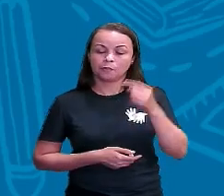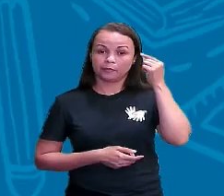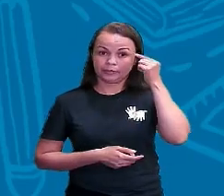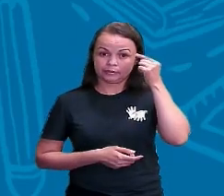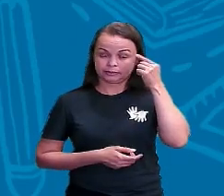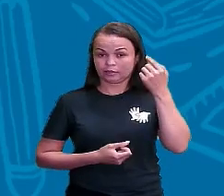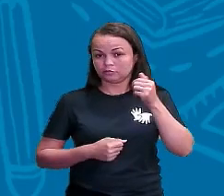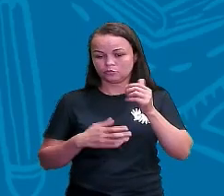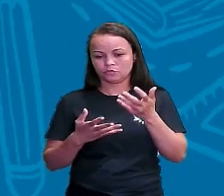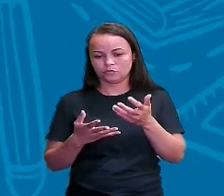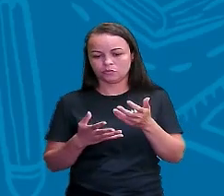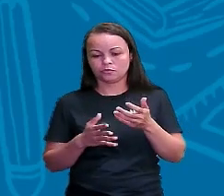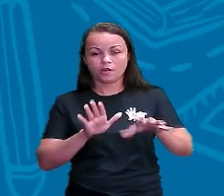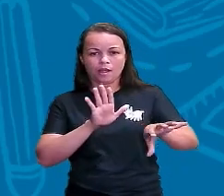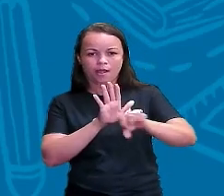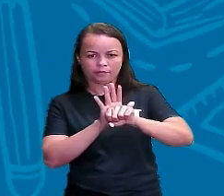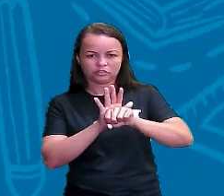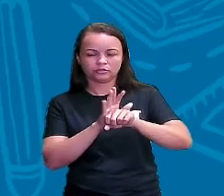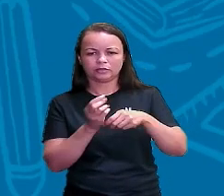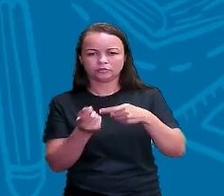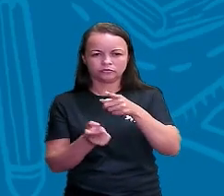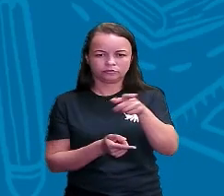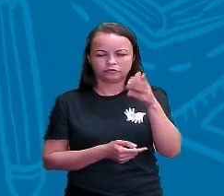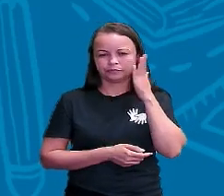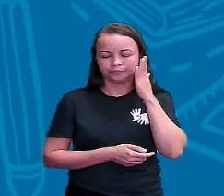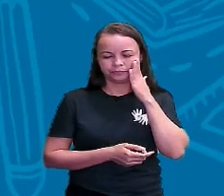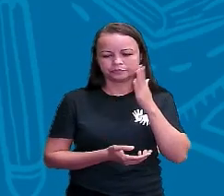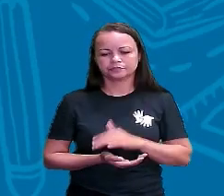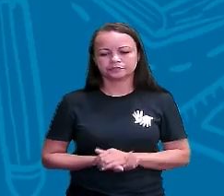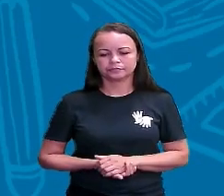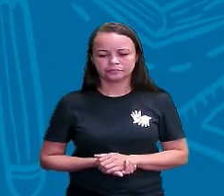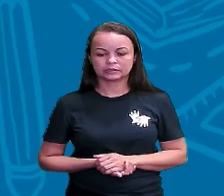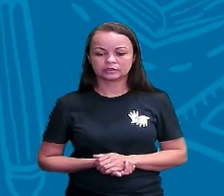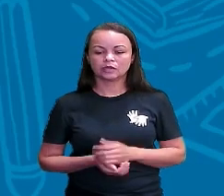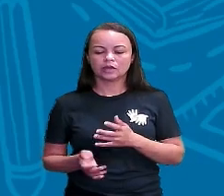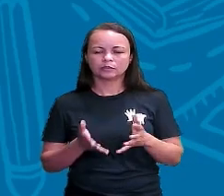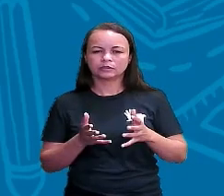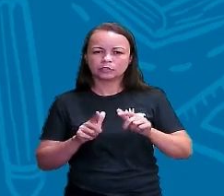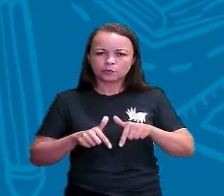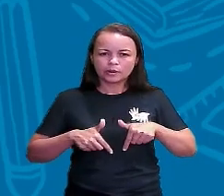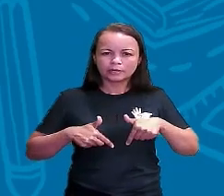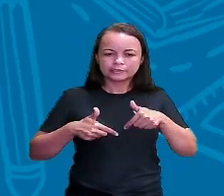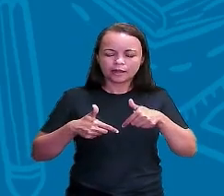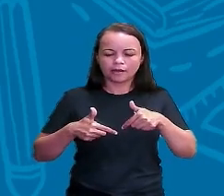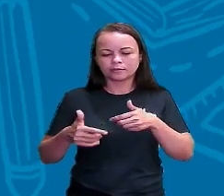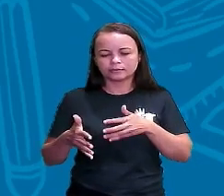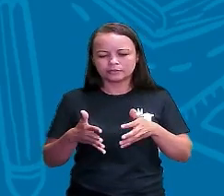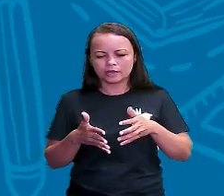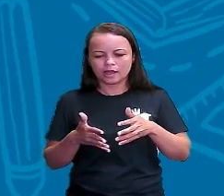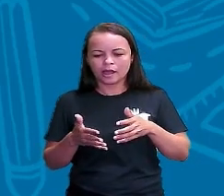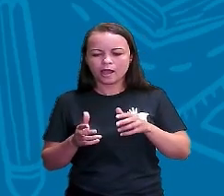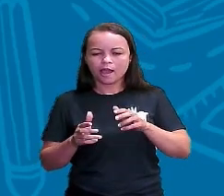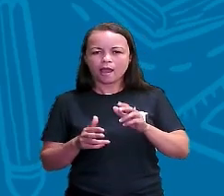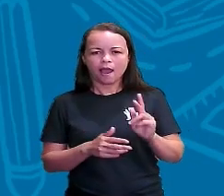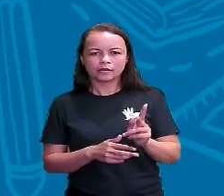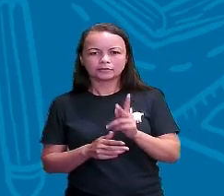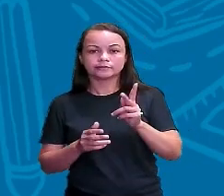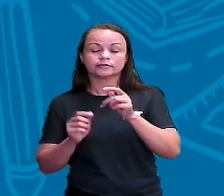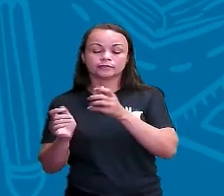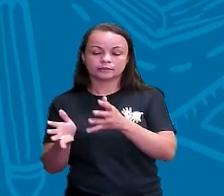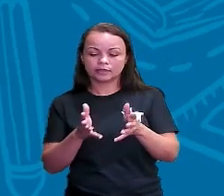aqui no abstrato que vocês vão entender melhor. Então, o abstrato, ele designa qualidades, ações ou atributos dos seres